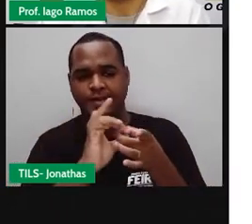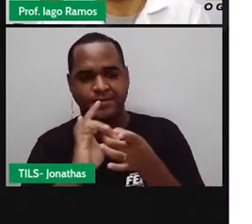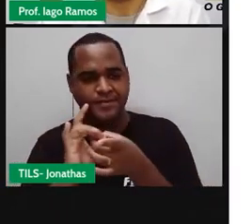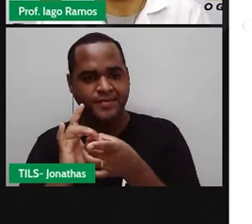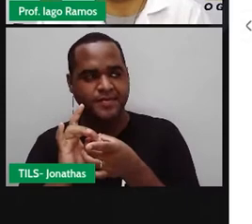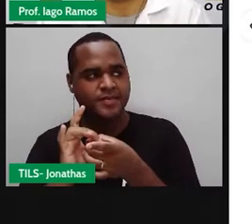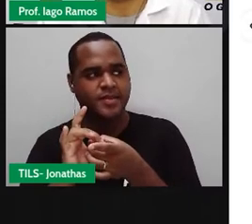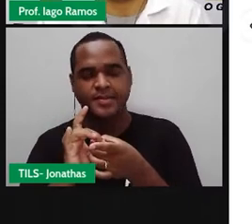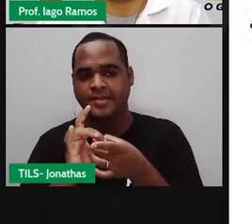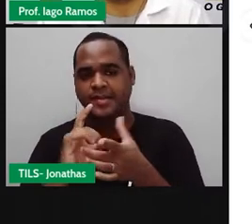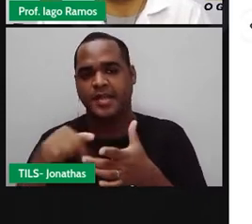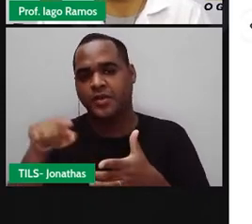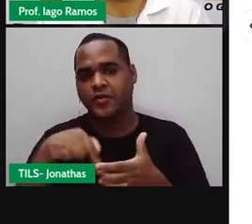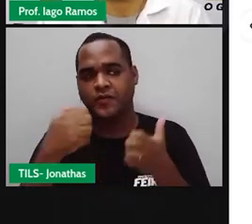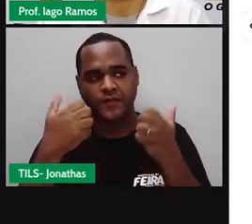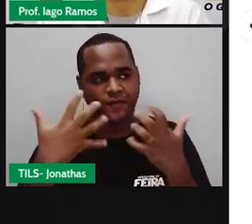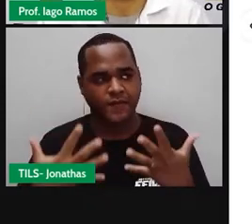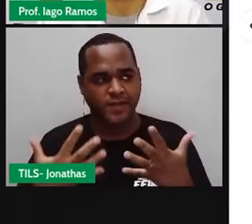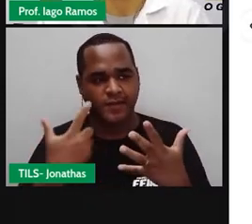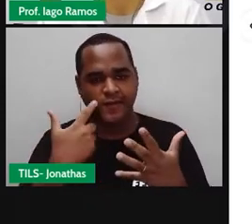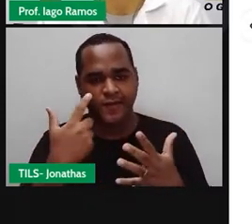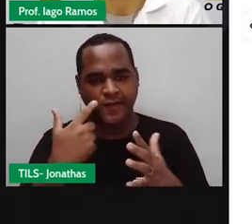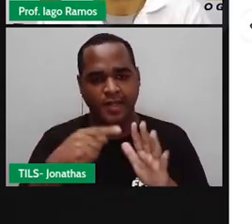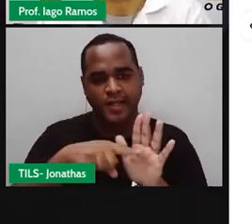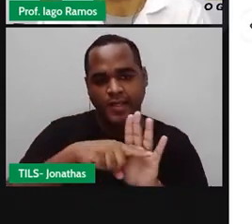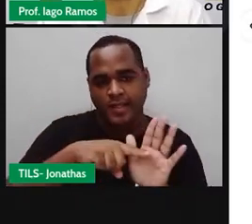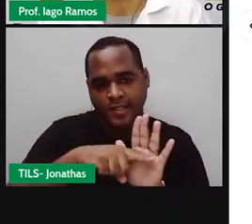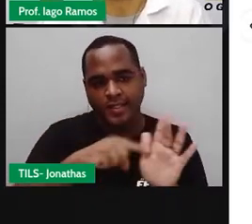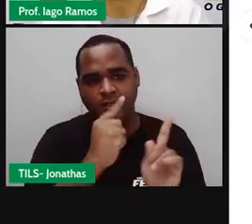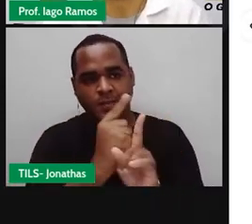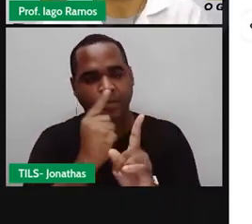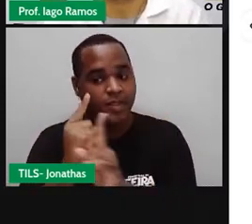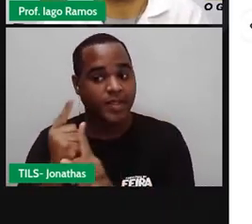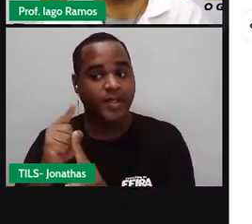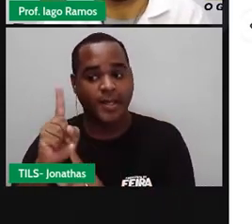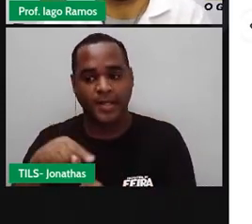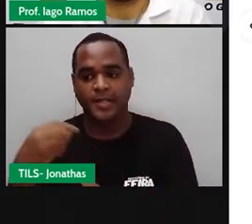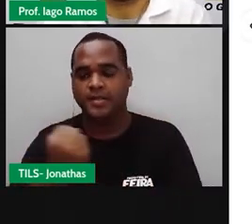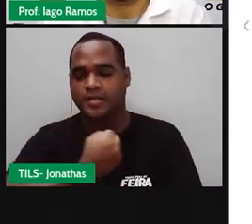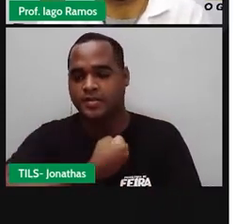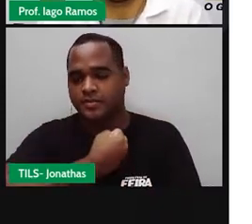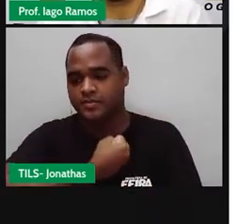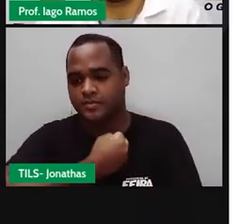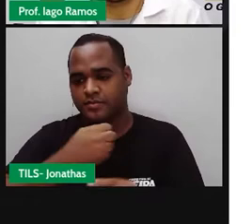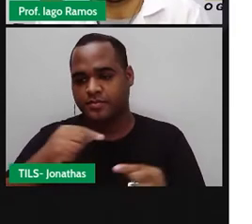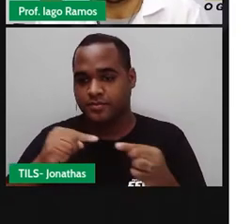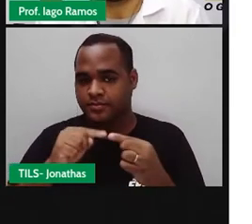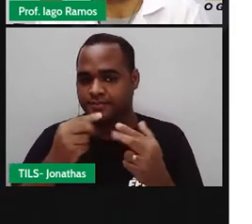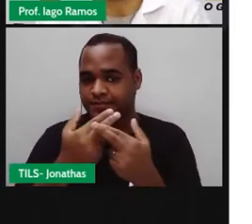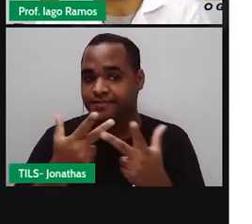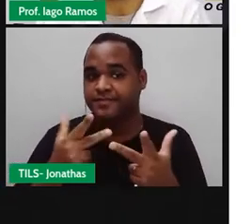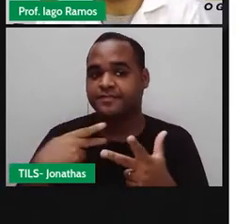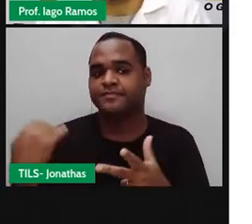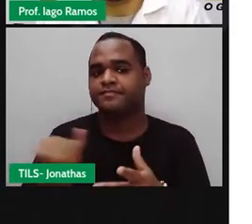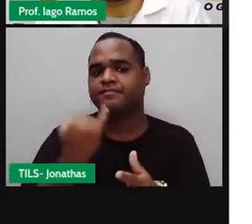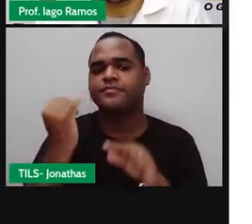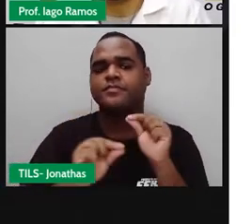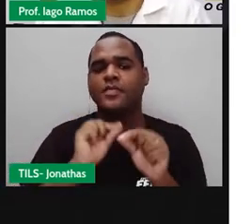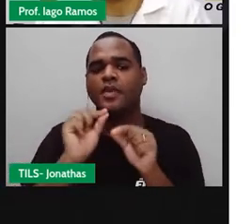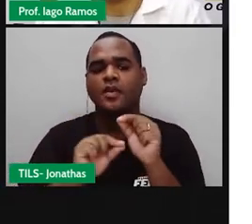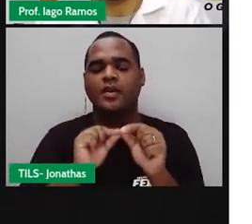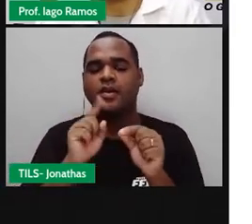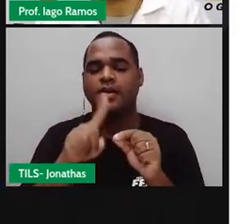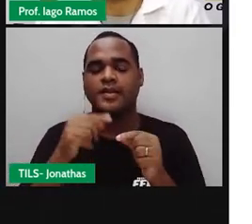Apesar de aparecer ali operar com números inteiros, a gente ainda não vai operar, mas a gente vai ver aonde esses números